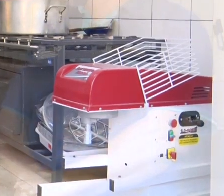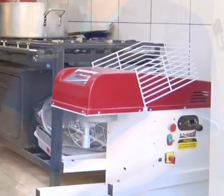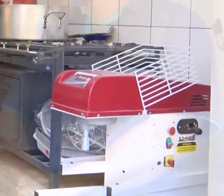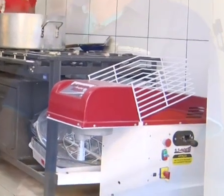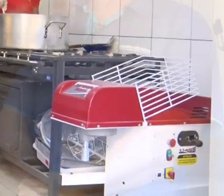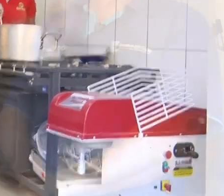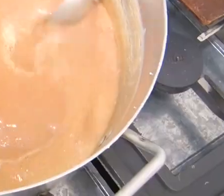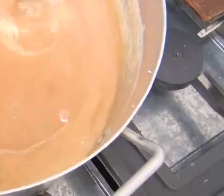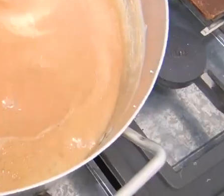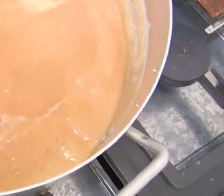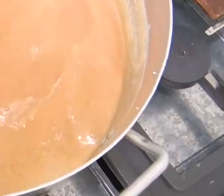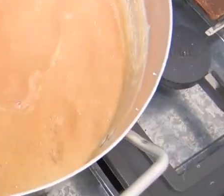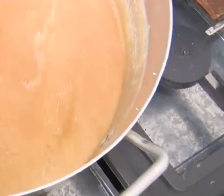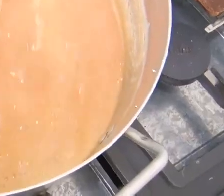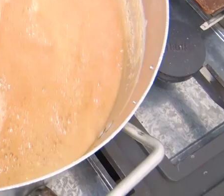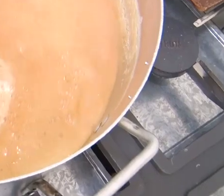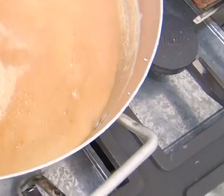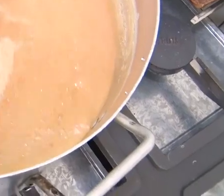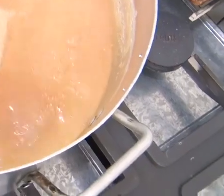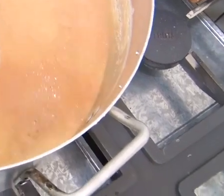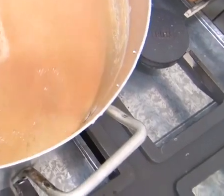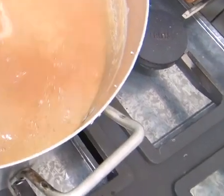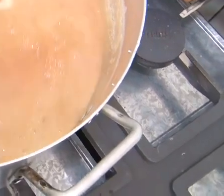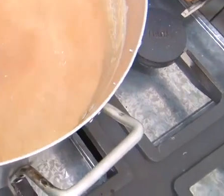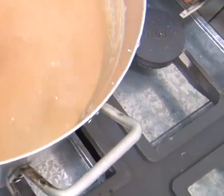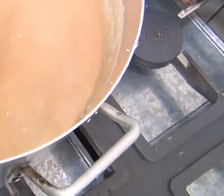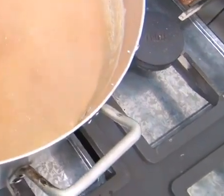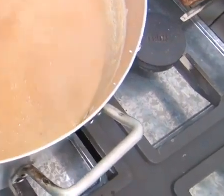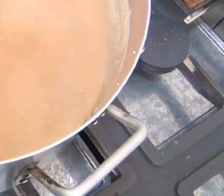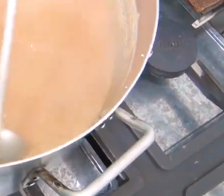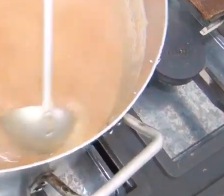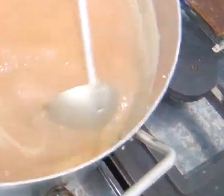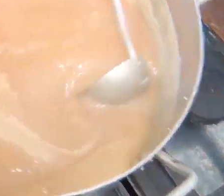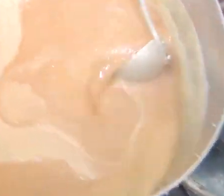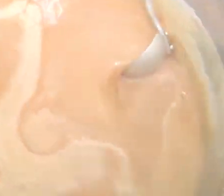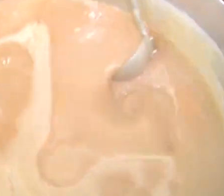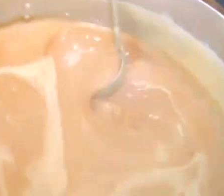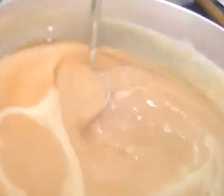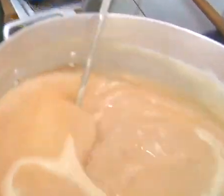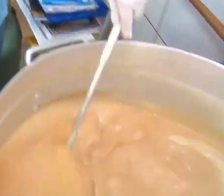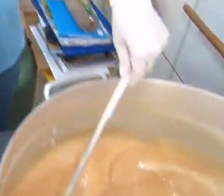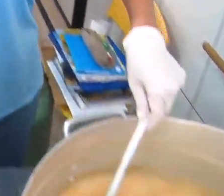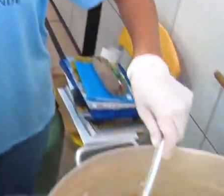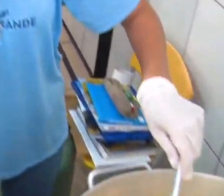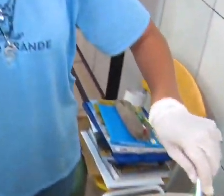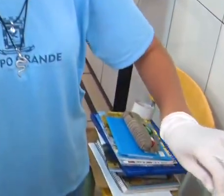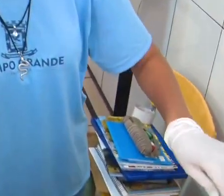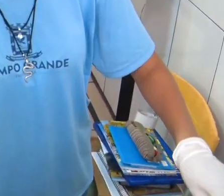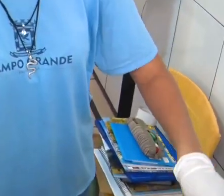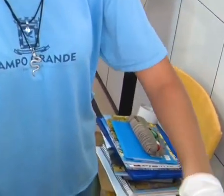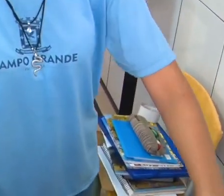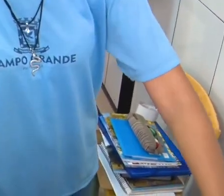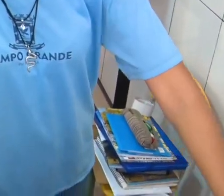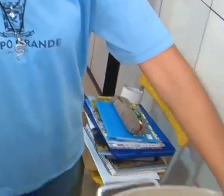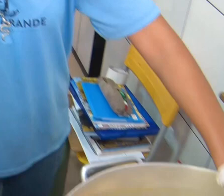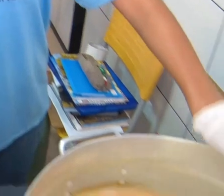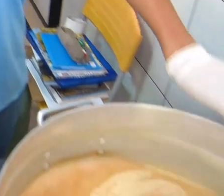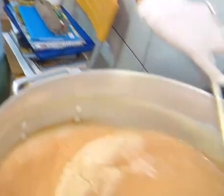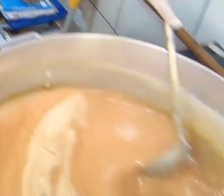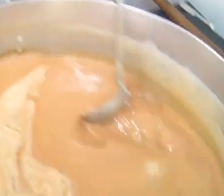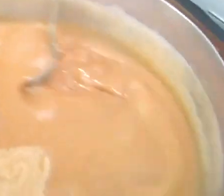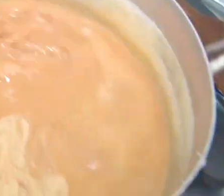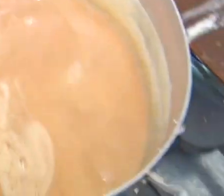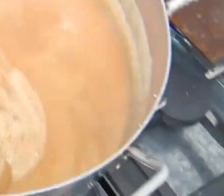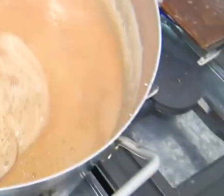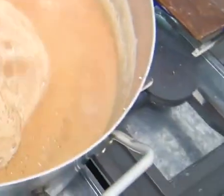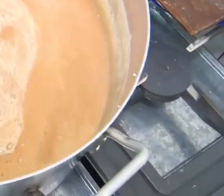Insumos Em parceria Com a Grae A gente faz Expediente aqui Presta expediente Onde eles vêm Traz as suas